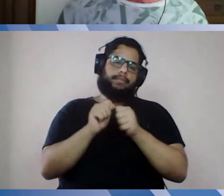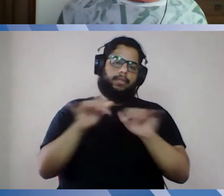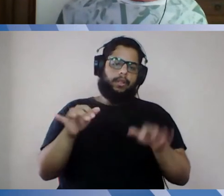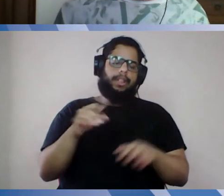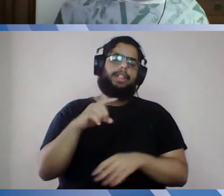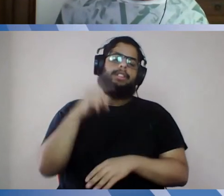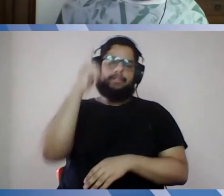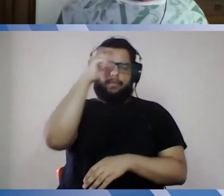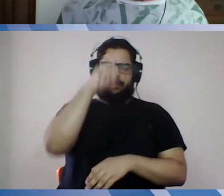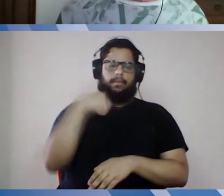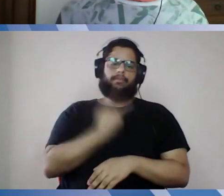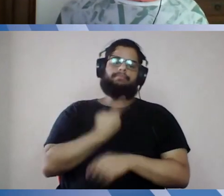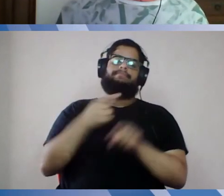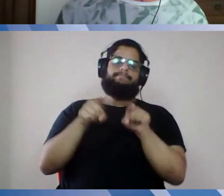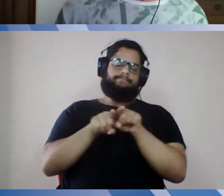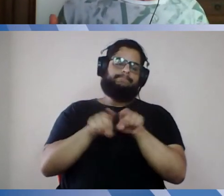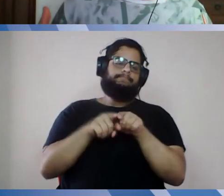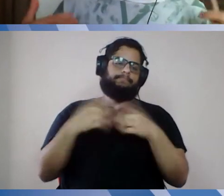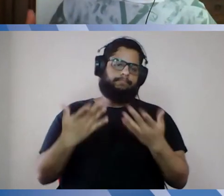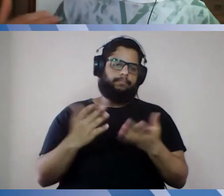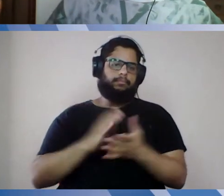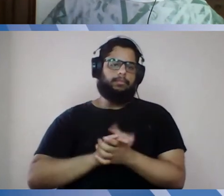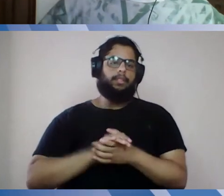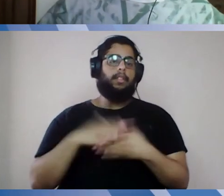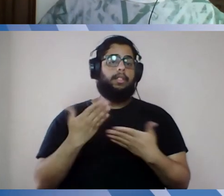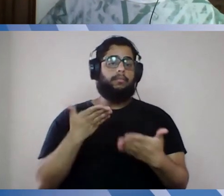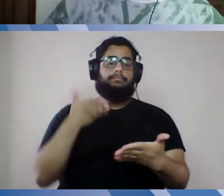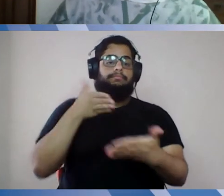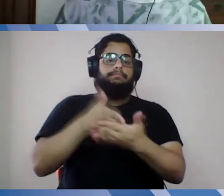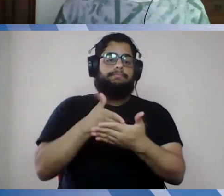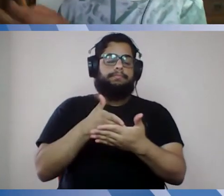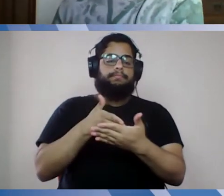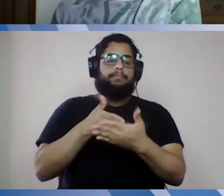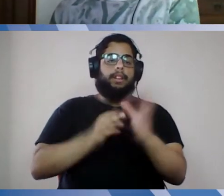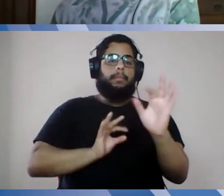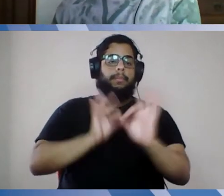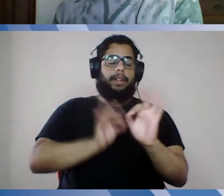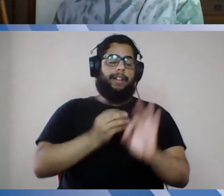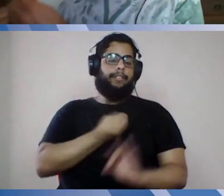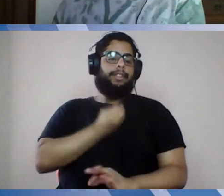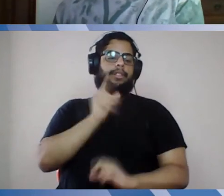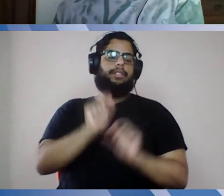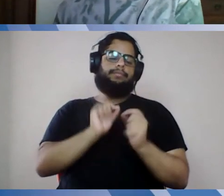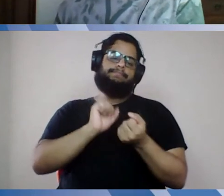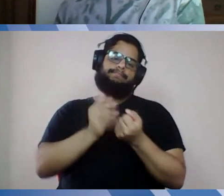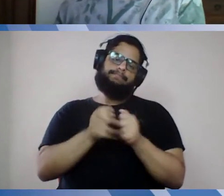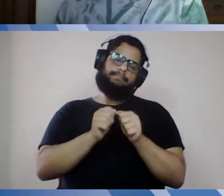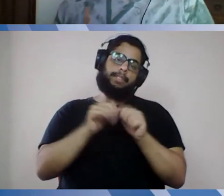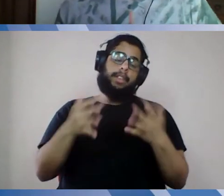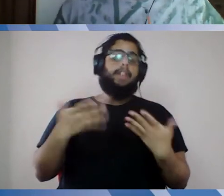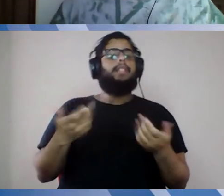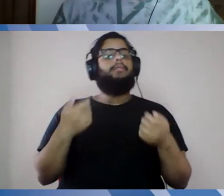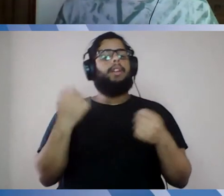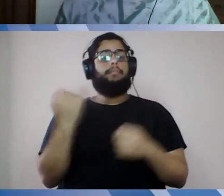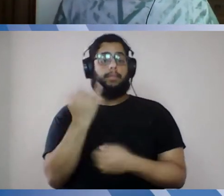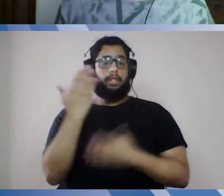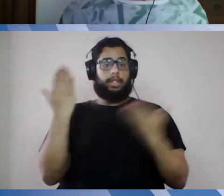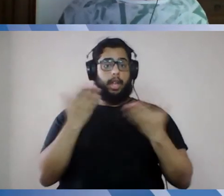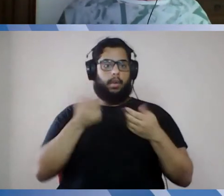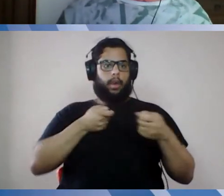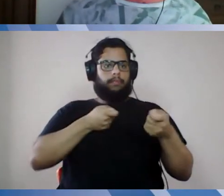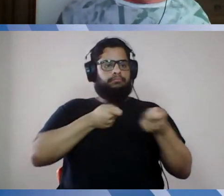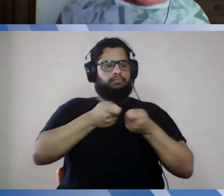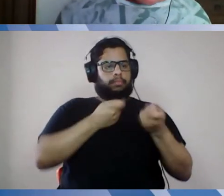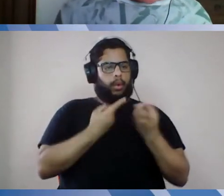planejamento. Quem está impedindo o nosso planejamento da vida é a pandemia, então ou a gente combate a pandemia ou nós não vamos ter uma